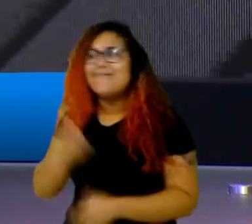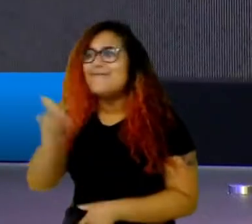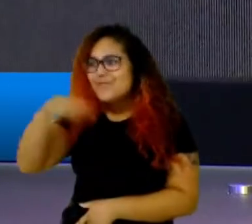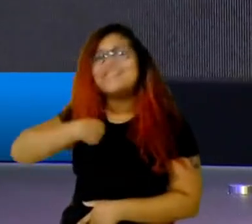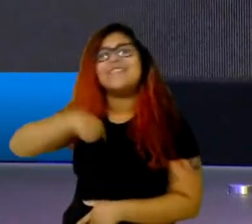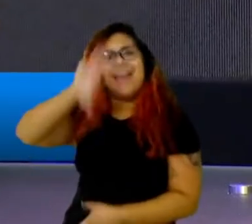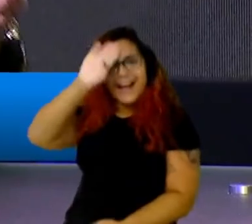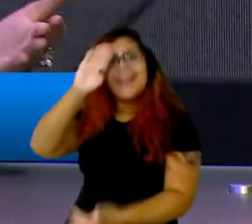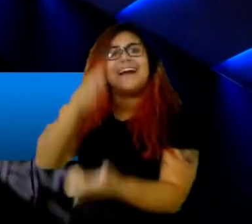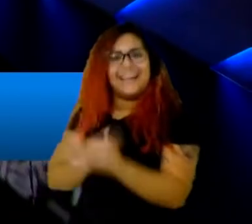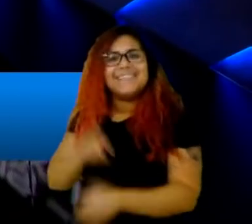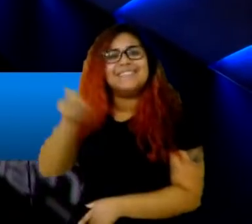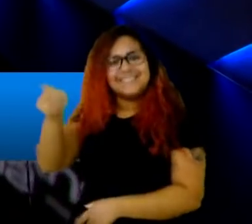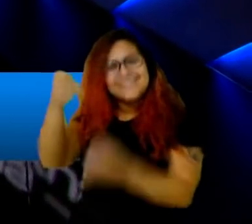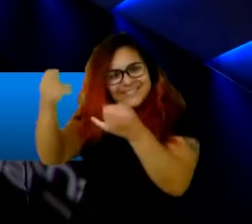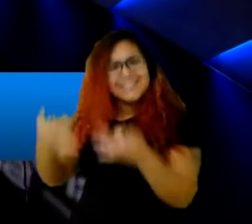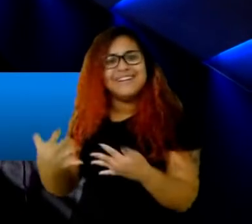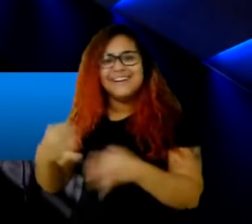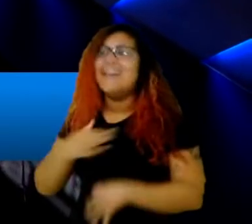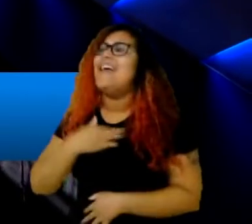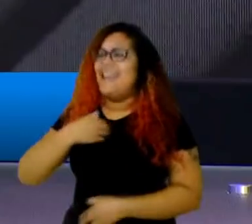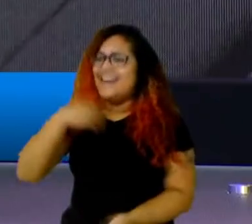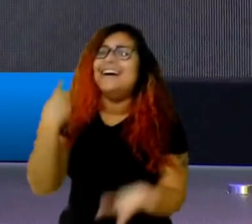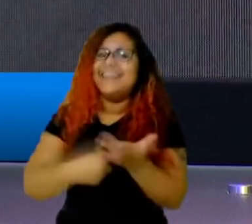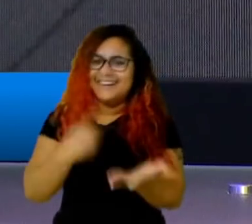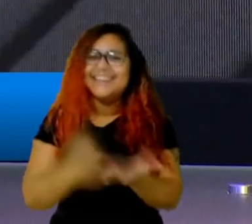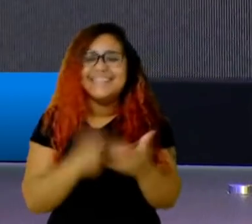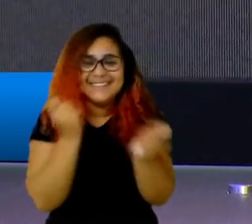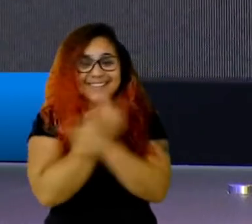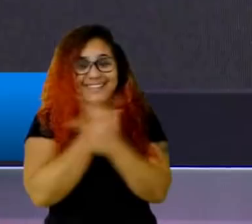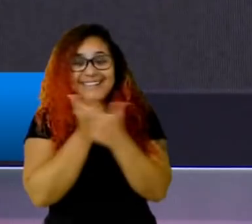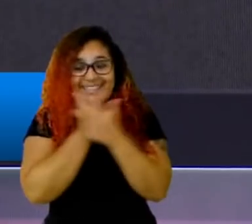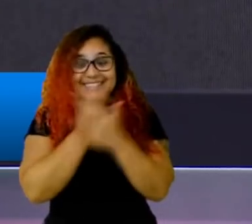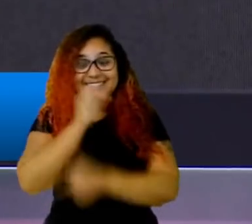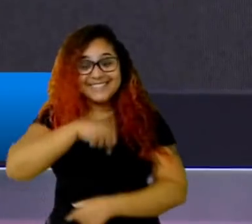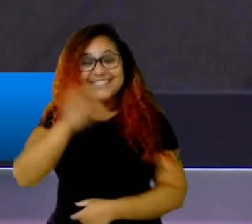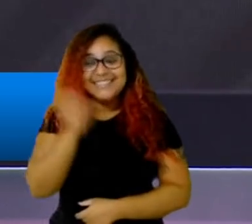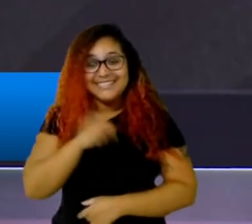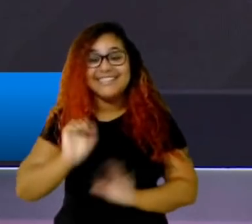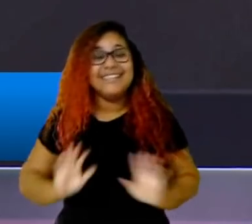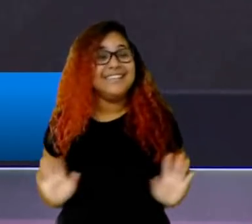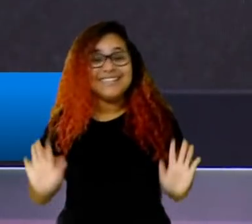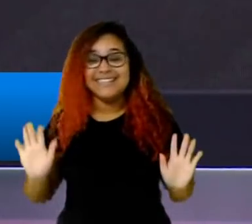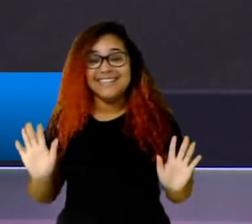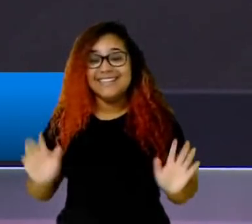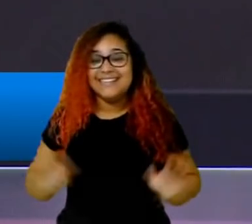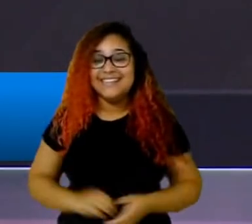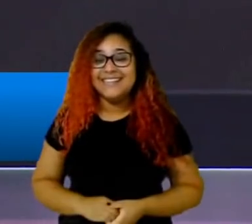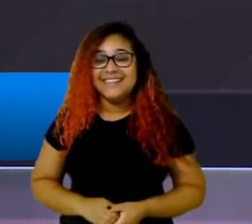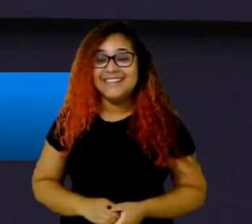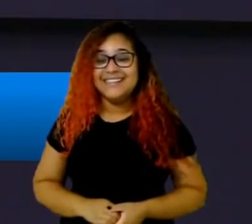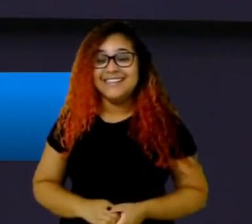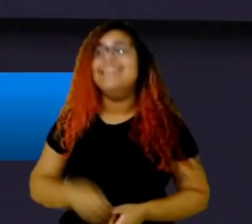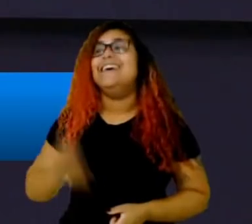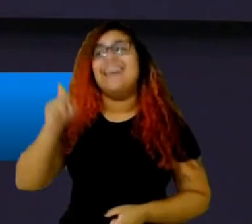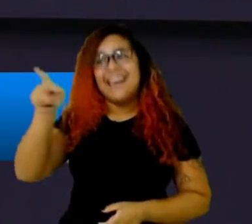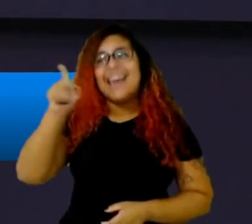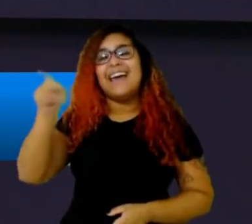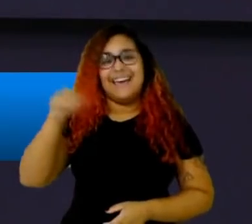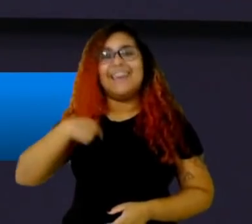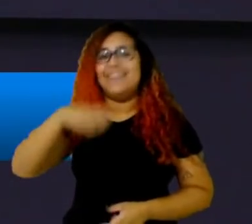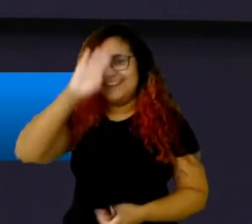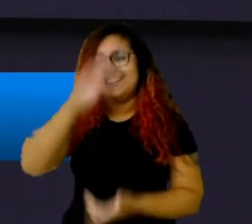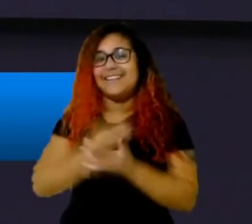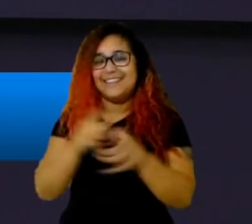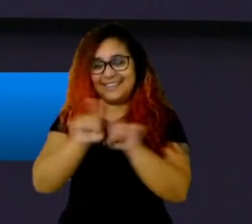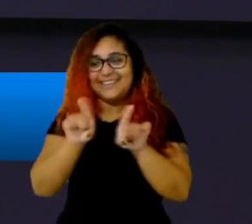-53. Você me convenceu, dois itens atrás do Diz Amis, cara. esse de ontem foi